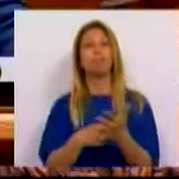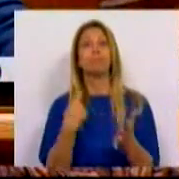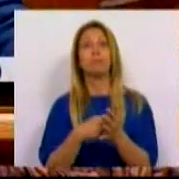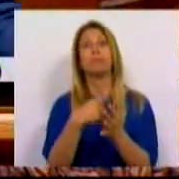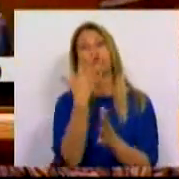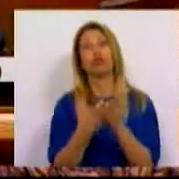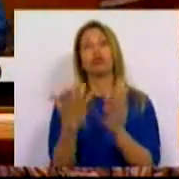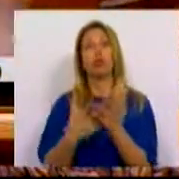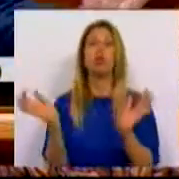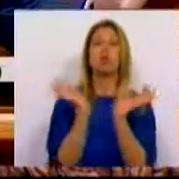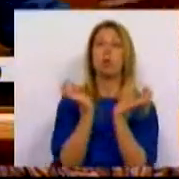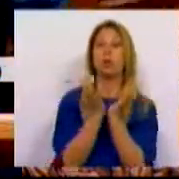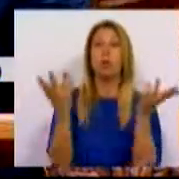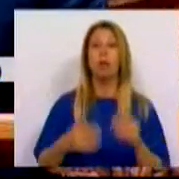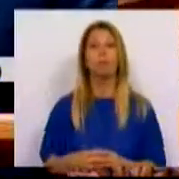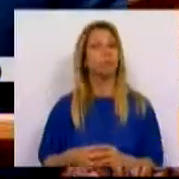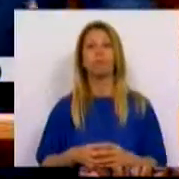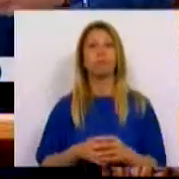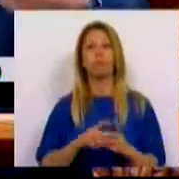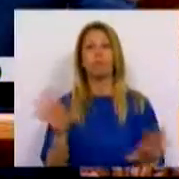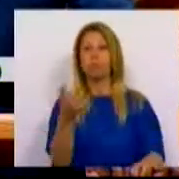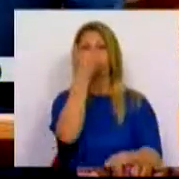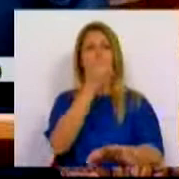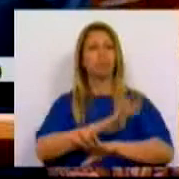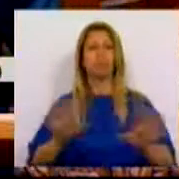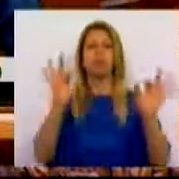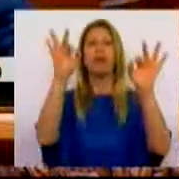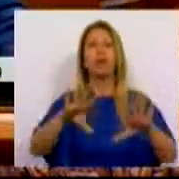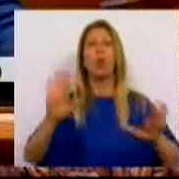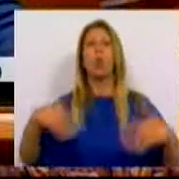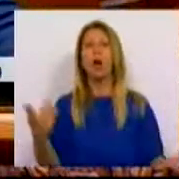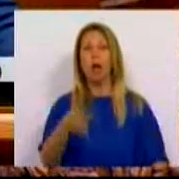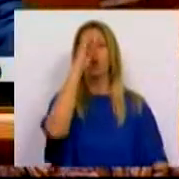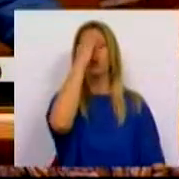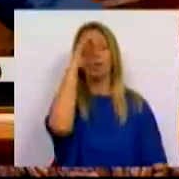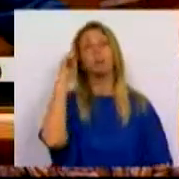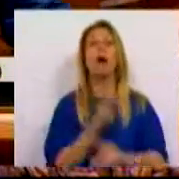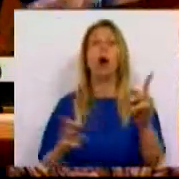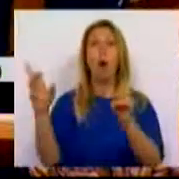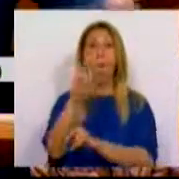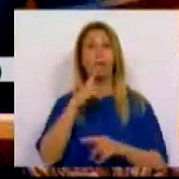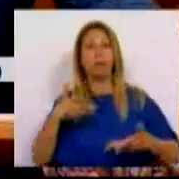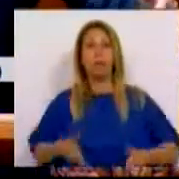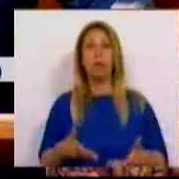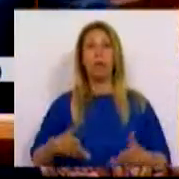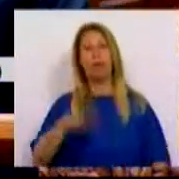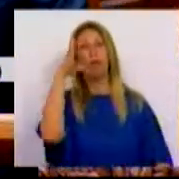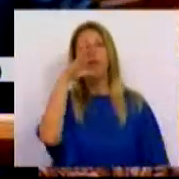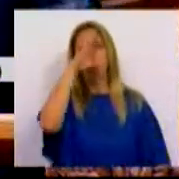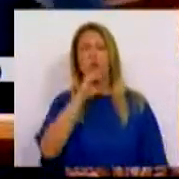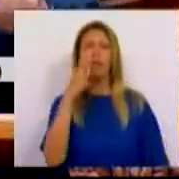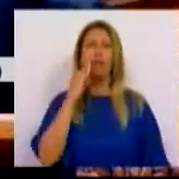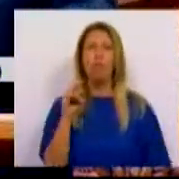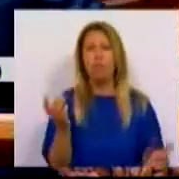social. Derrota qualquer esforço, mesmo que propagandeado, para tentar aumentar a natalidade. E o Governo teve o desplante de trazer a esta